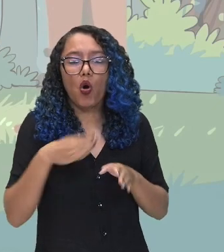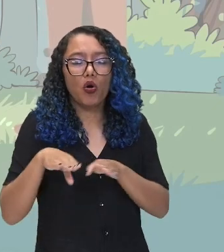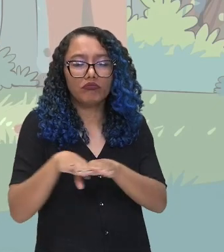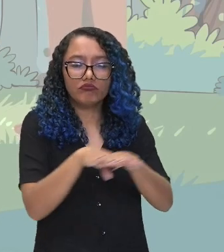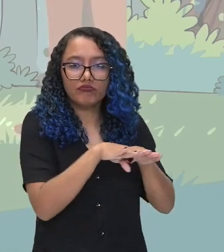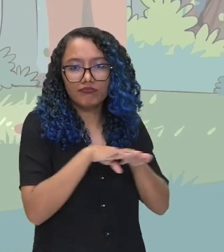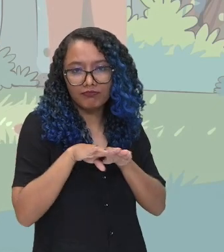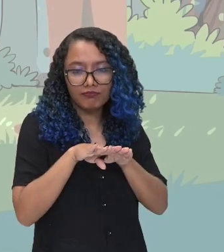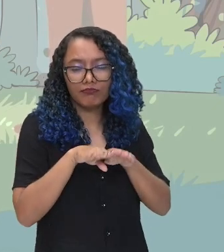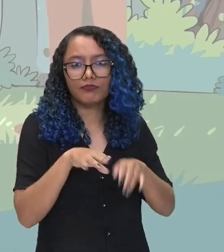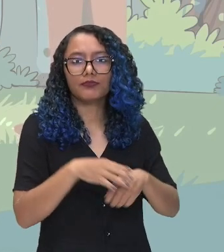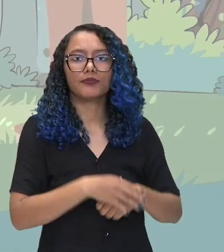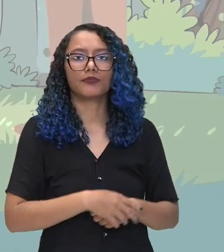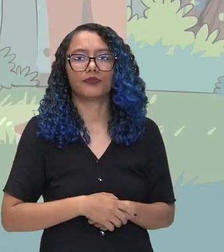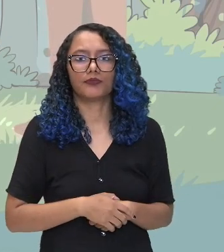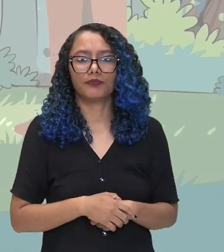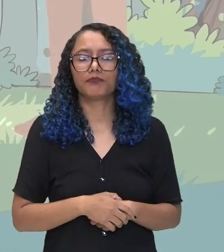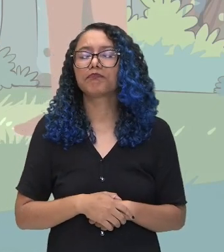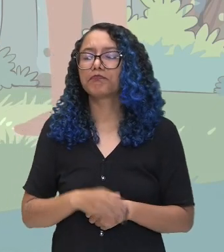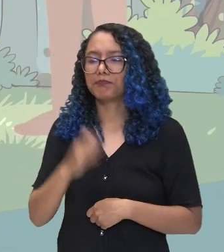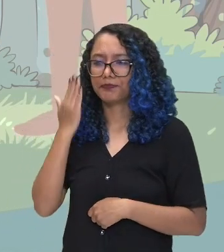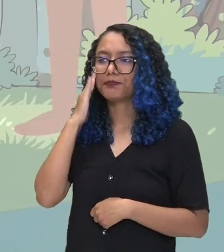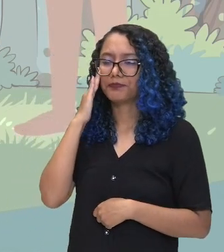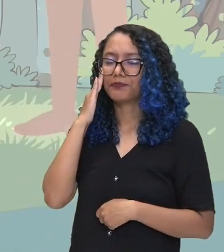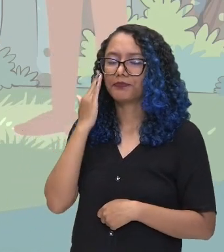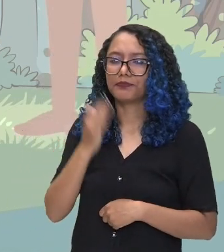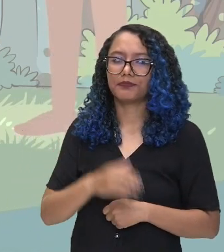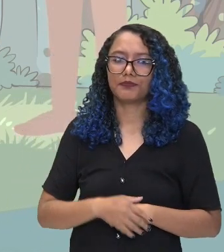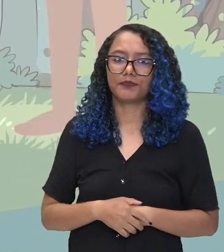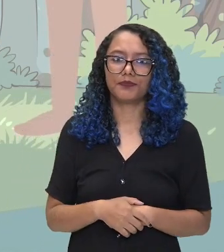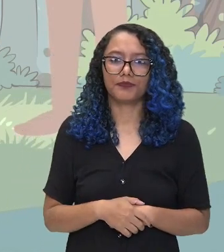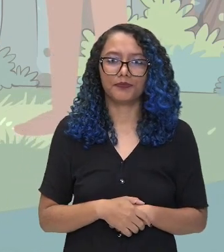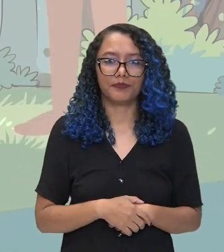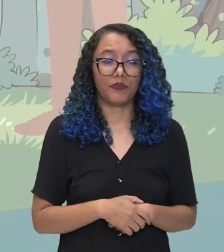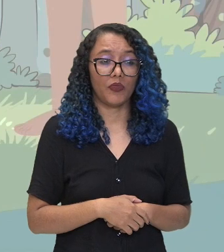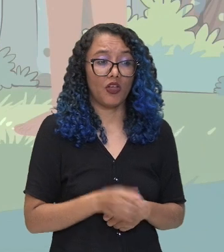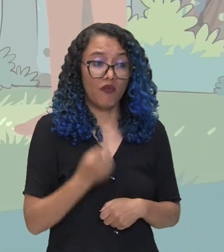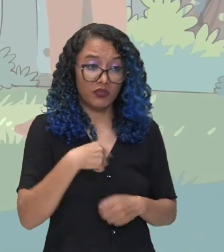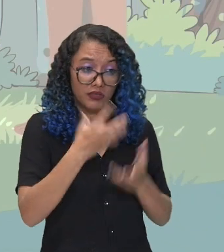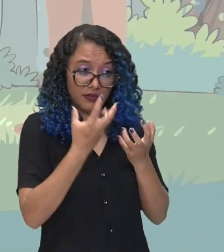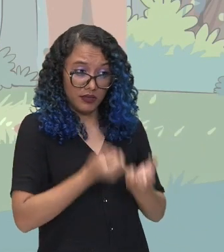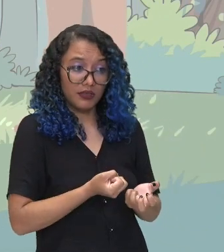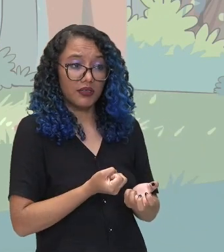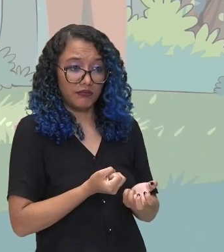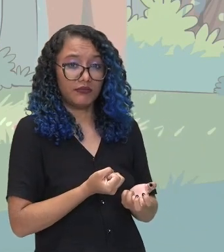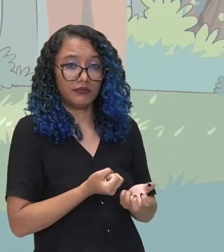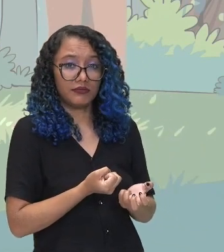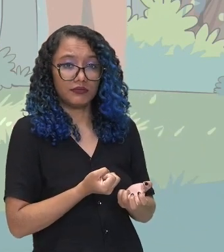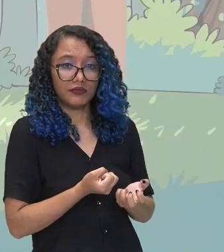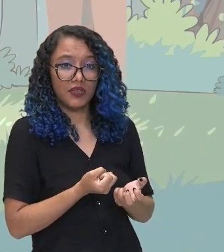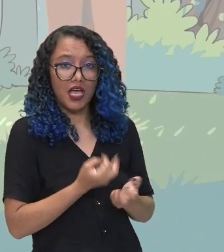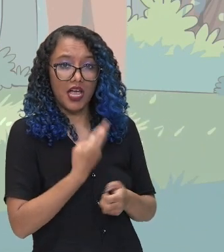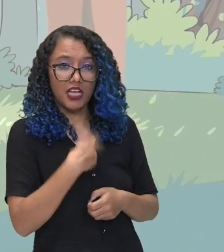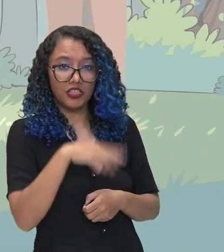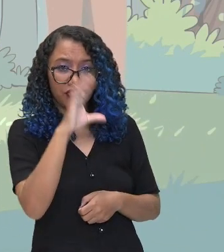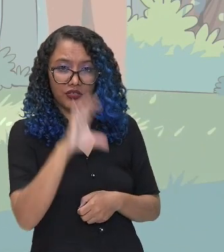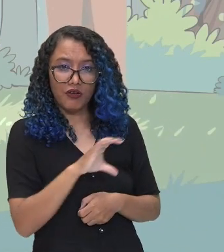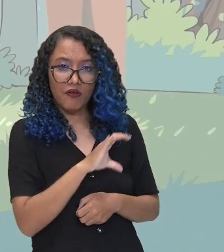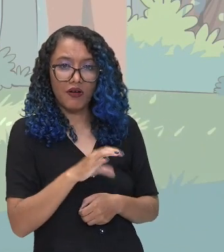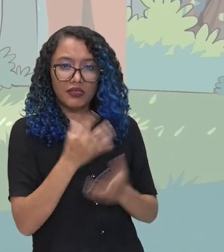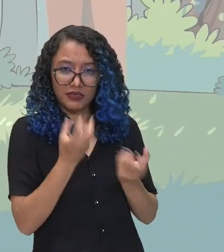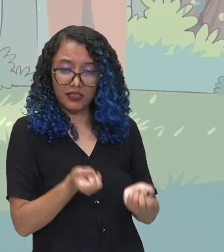nós. Entendemos. Vocês aceitam praticar a religião cristã?